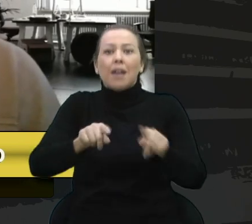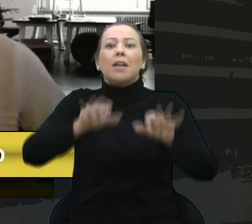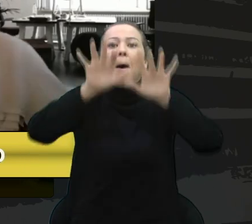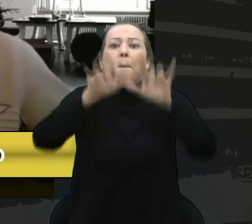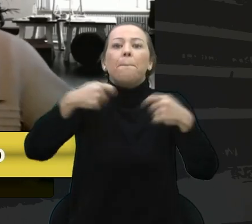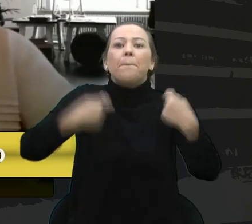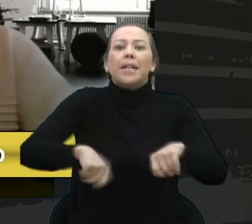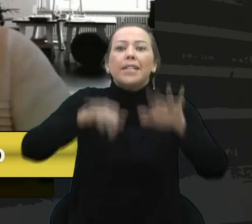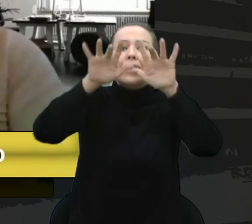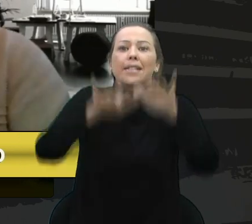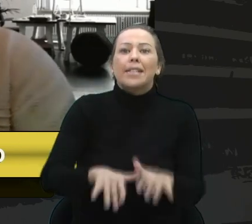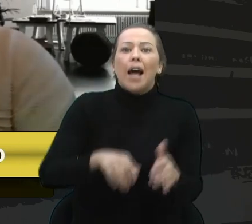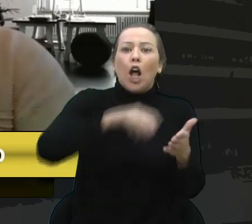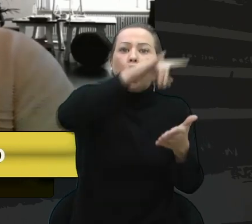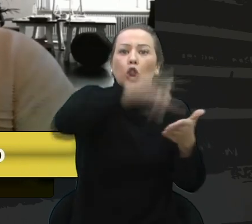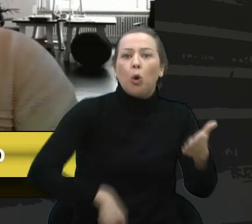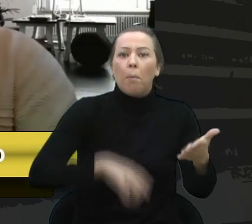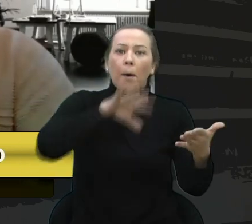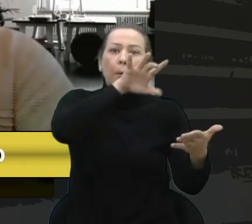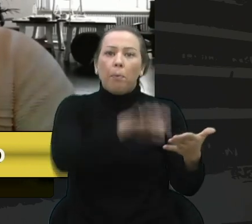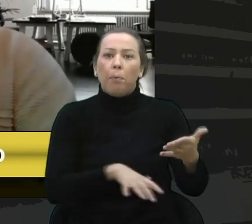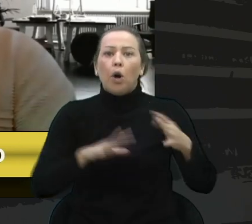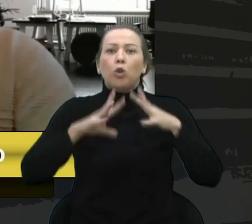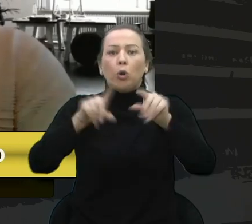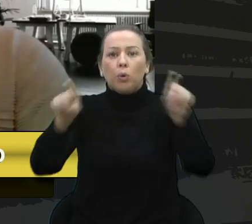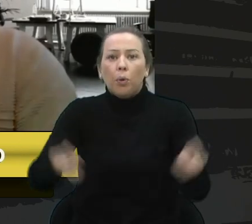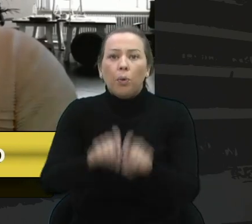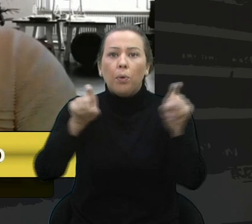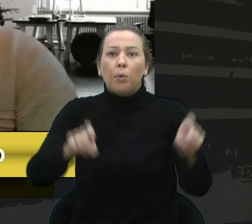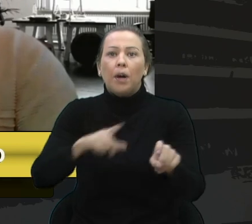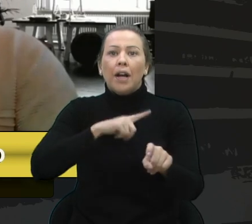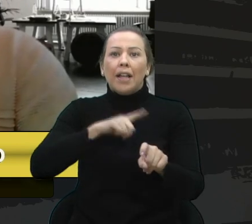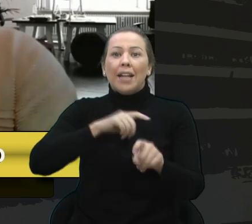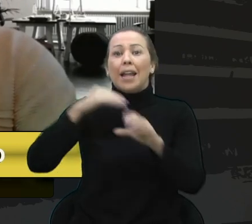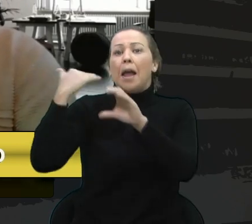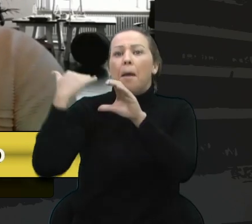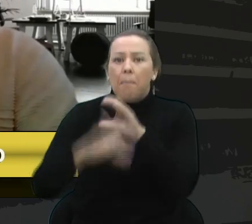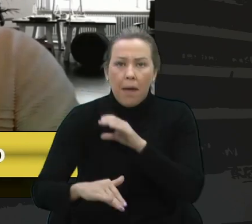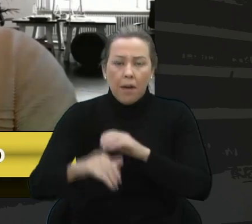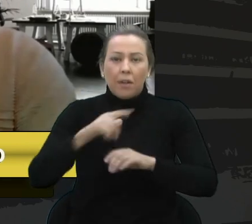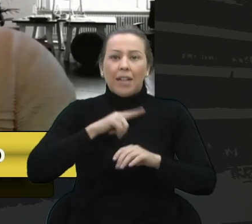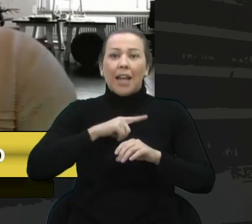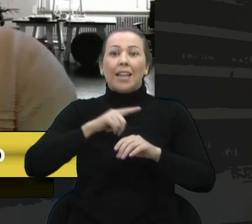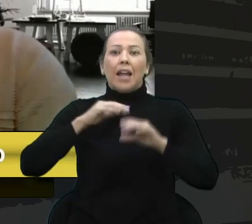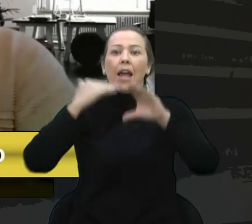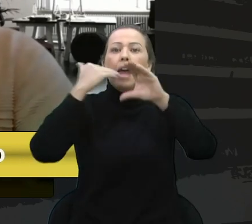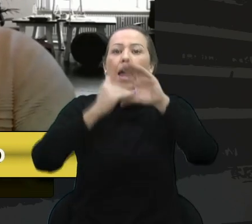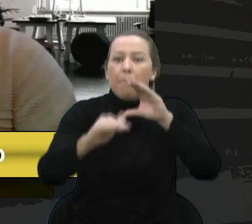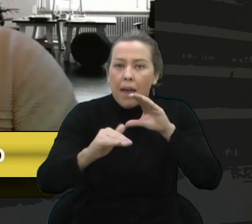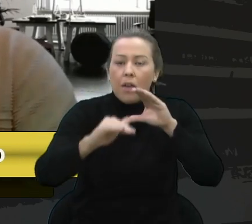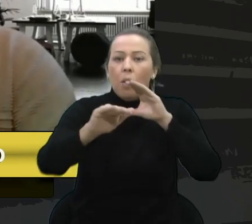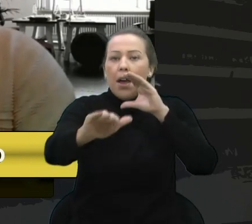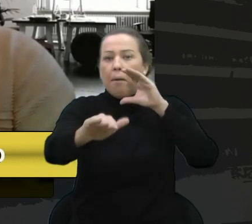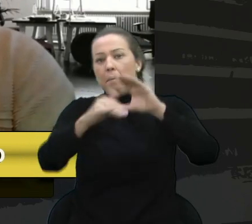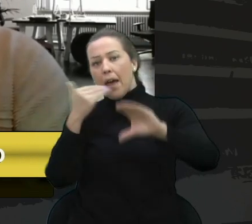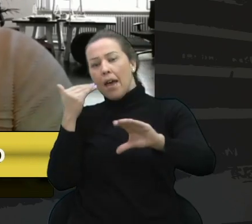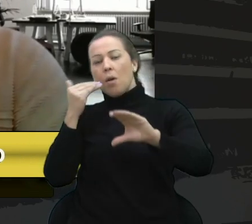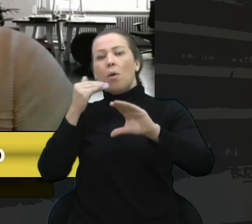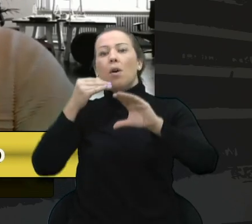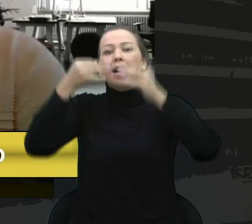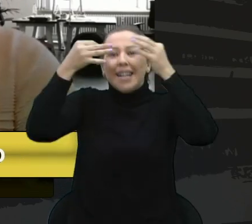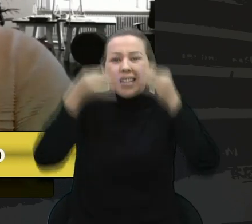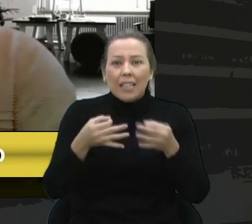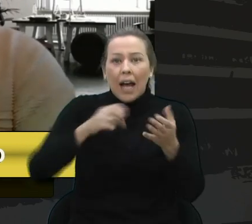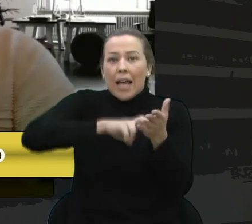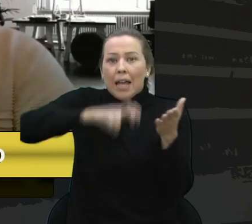e todos têm que ter computador, têm que ter uma conta de e-mail, têm que enviar o e-mail, receber o e-mail de volta, têm que